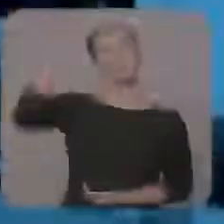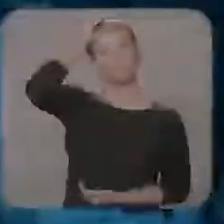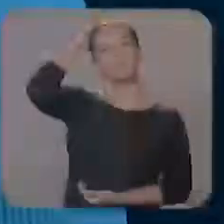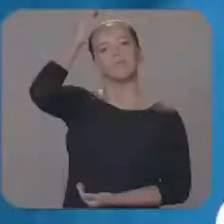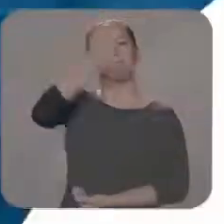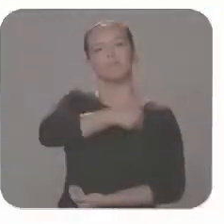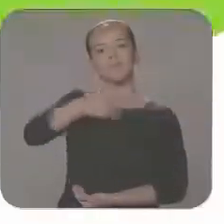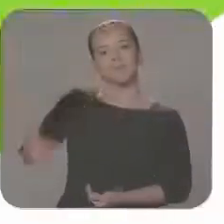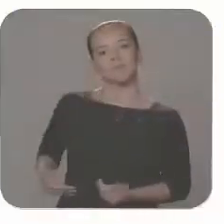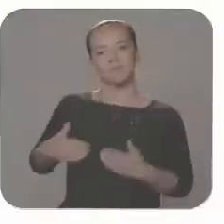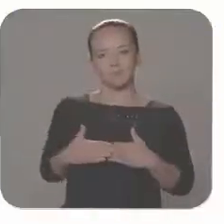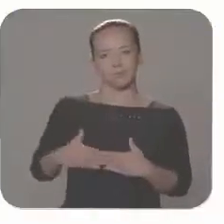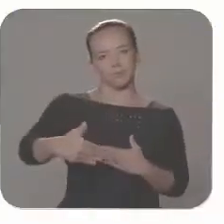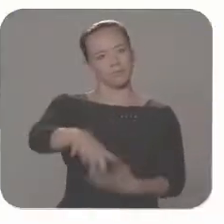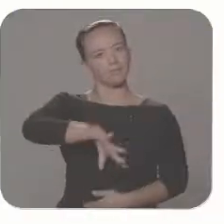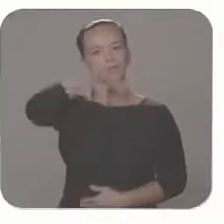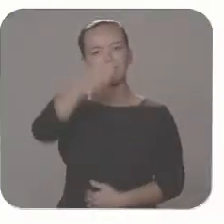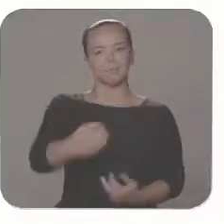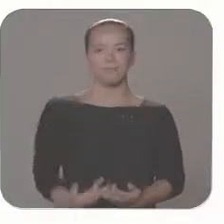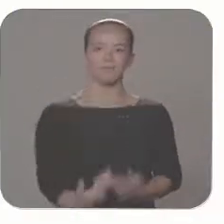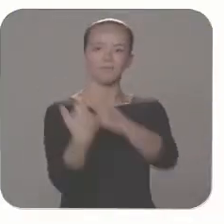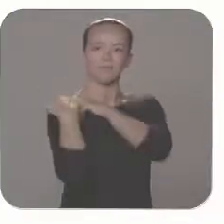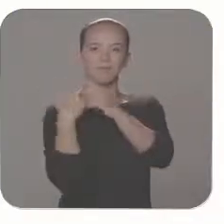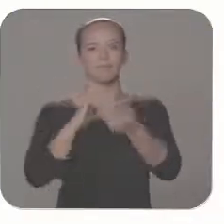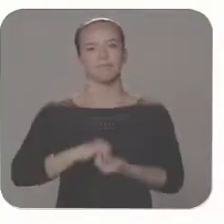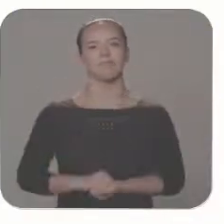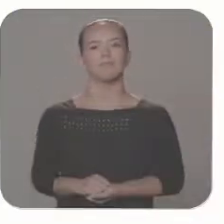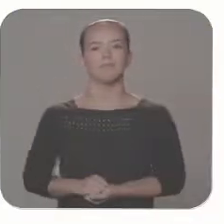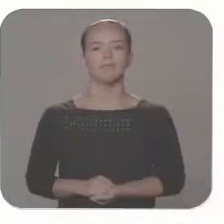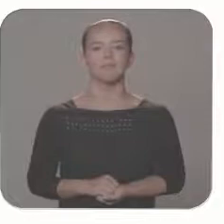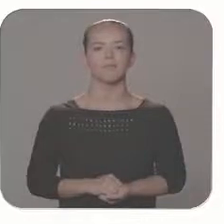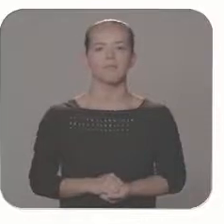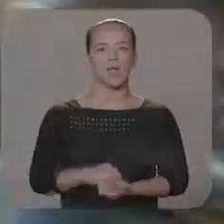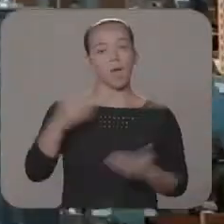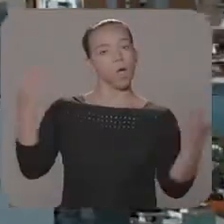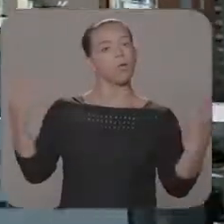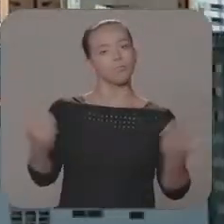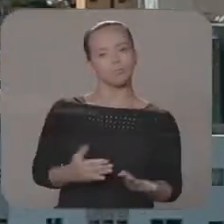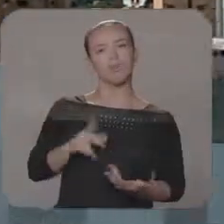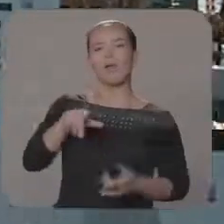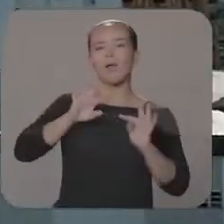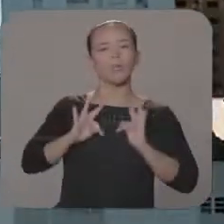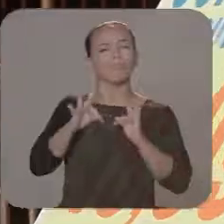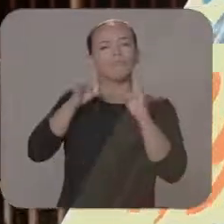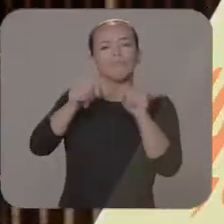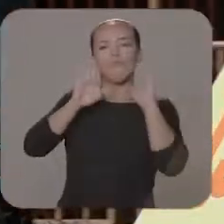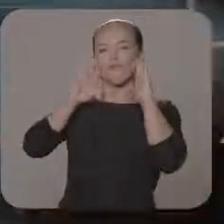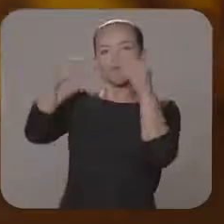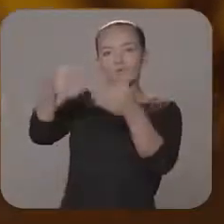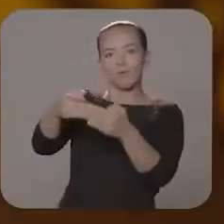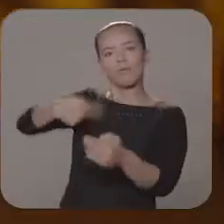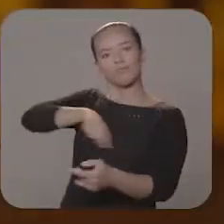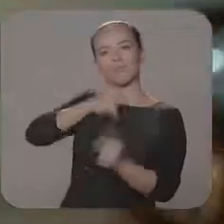Reinaldo Governador, pra frente com coragem e responsabilidade. A segurança pública é uma